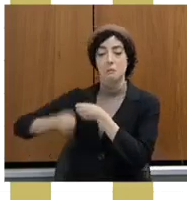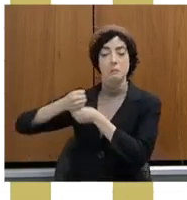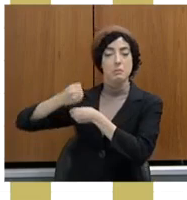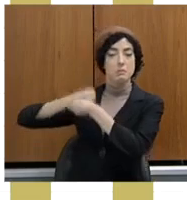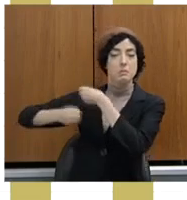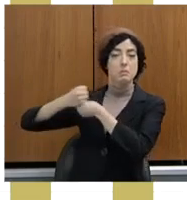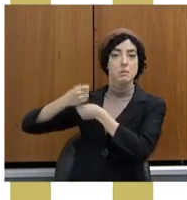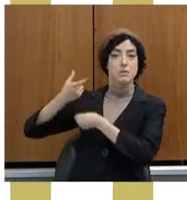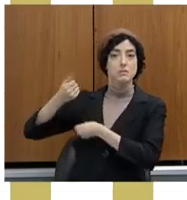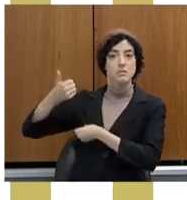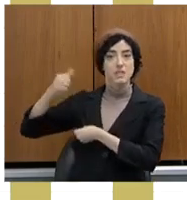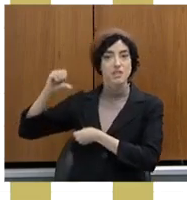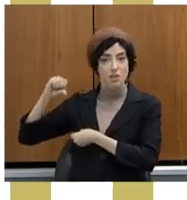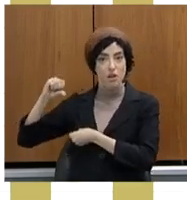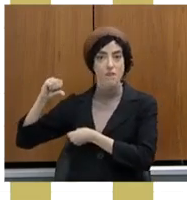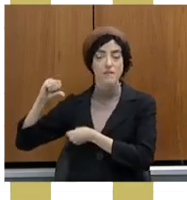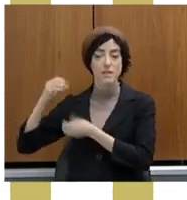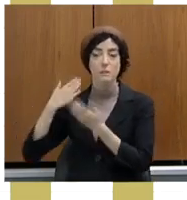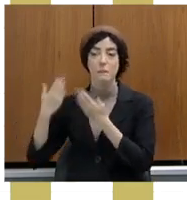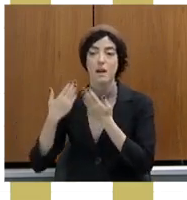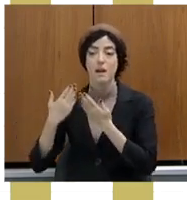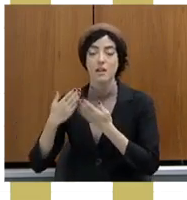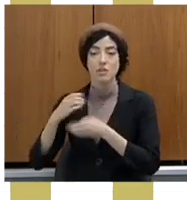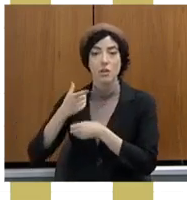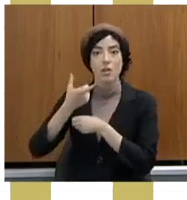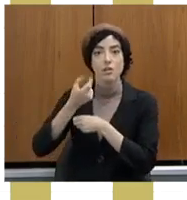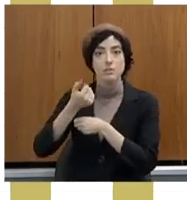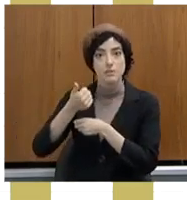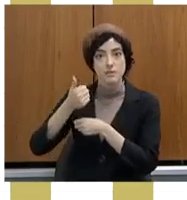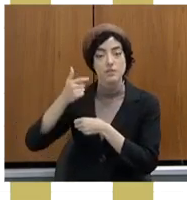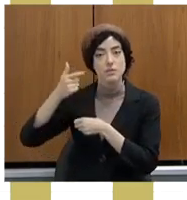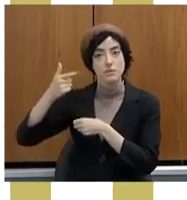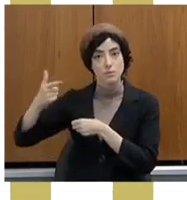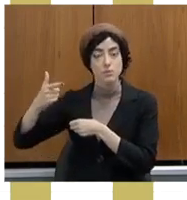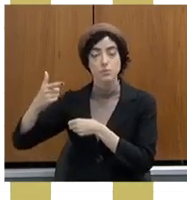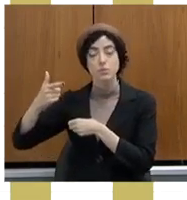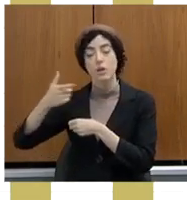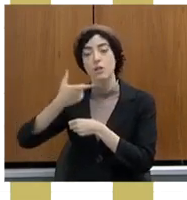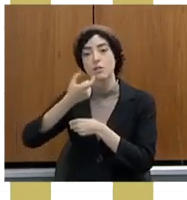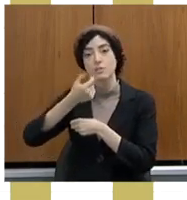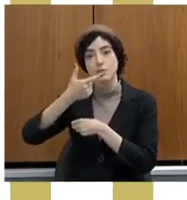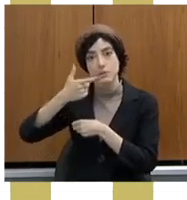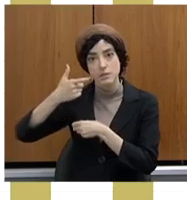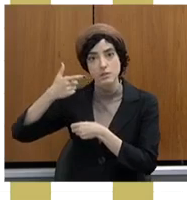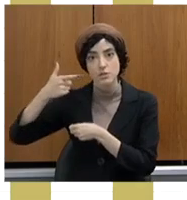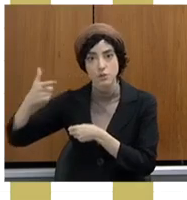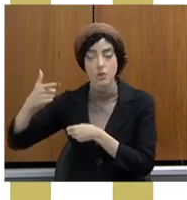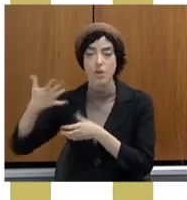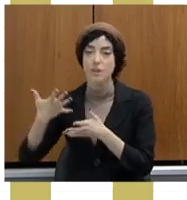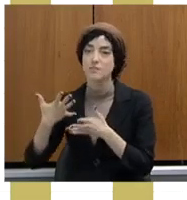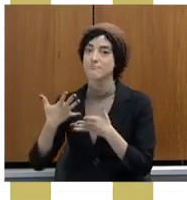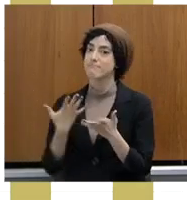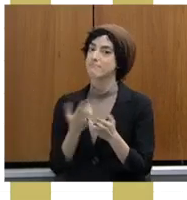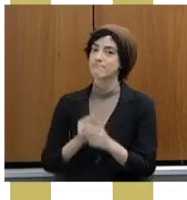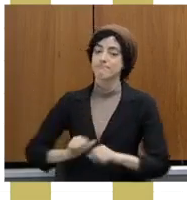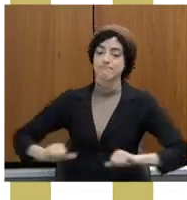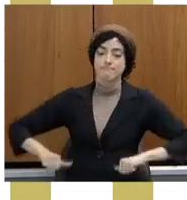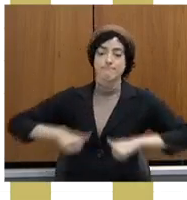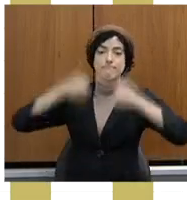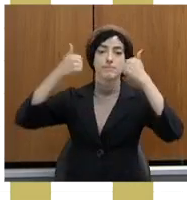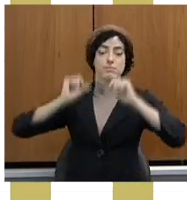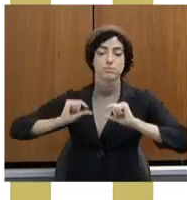nós crescemos, inclusive o apoio, com o apoio dos senhores, aqui as emendas